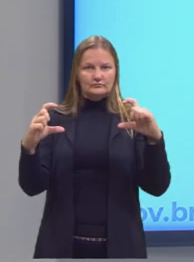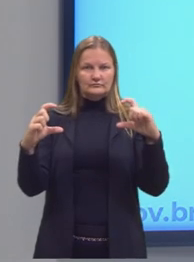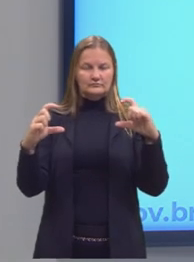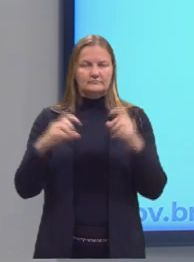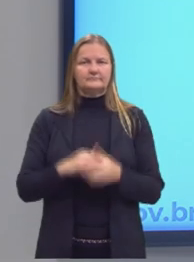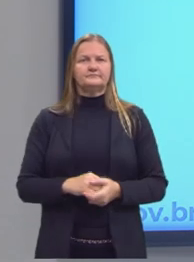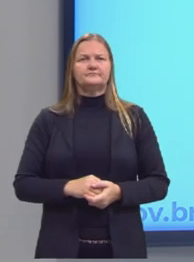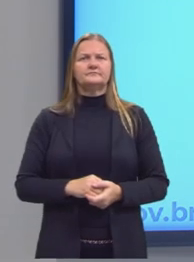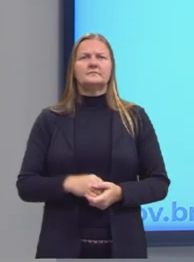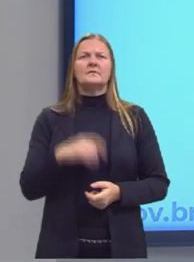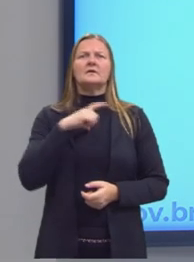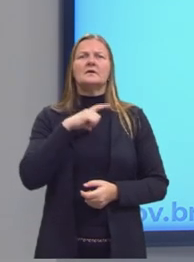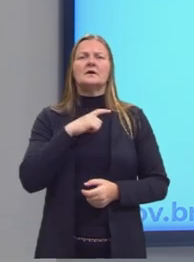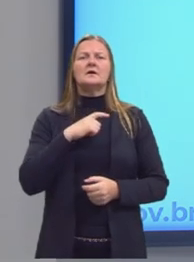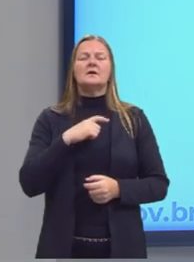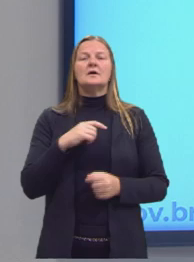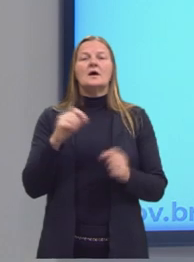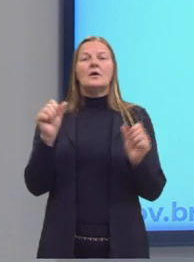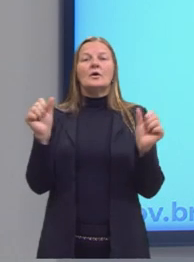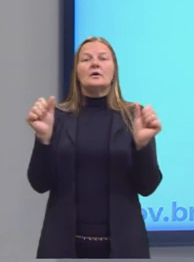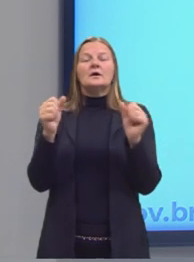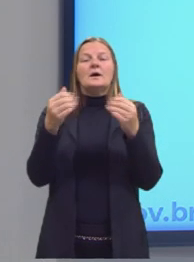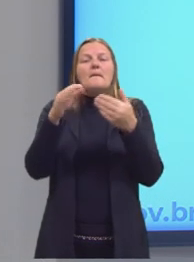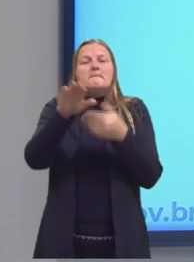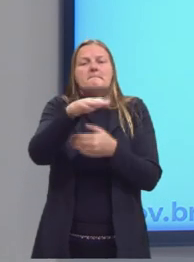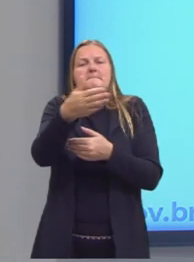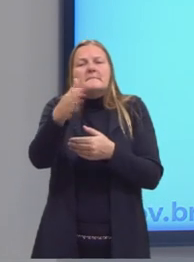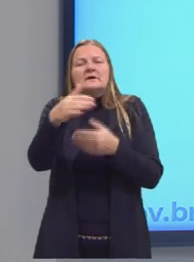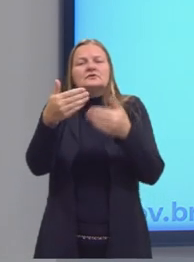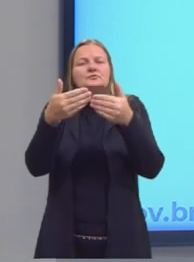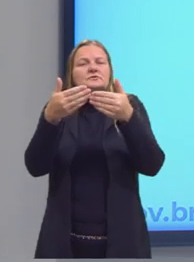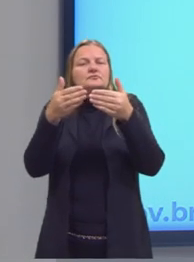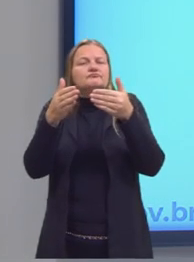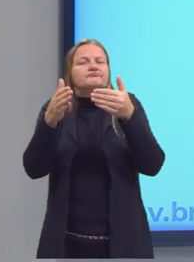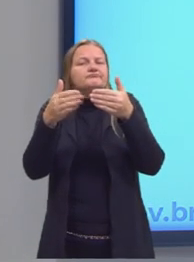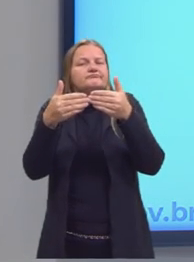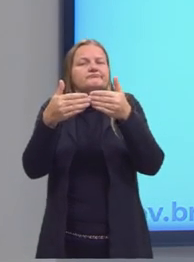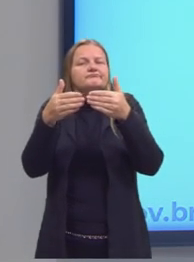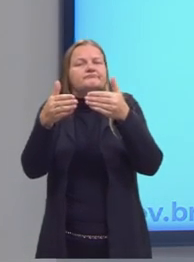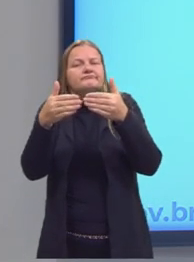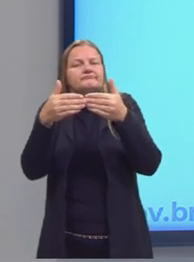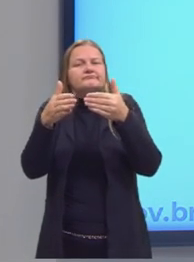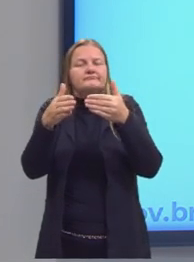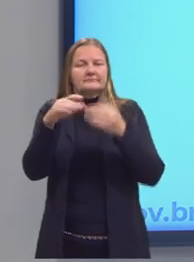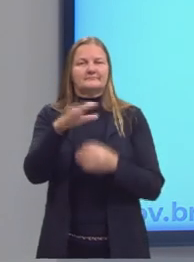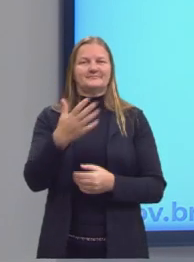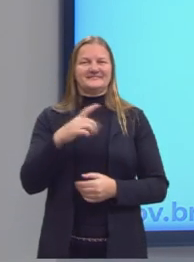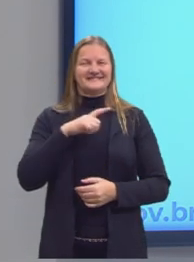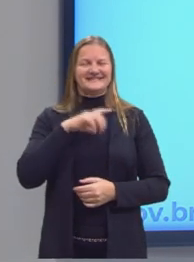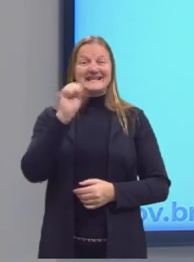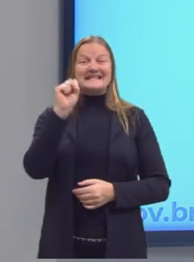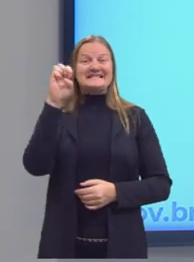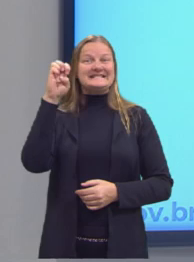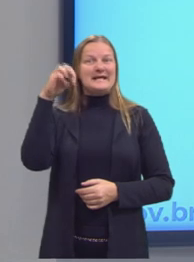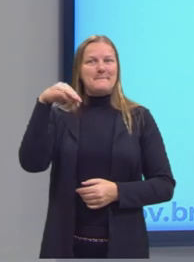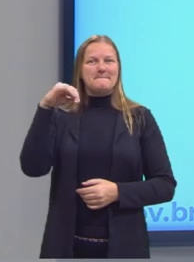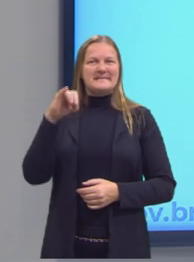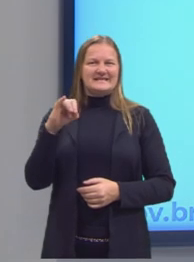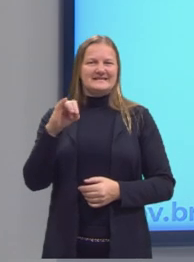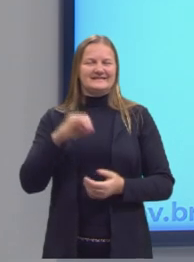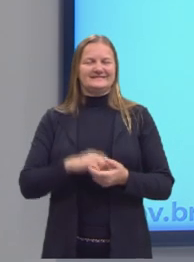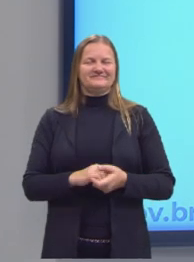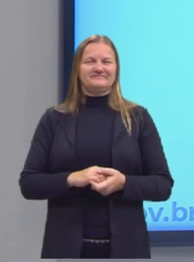Aí nós temos os intervalos semiabertos. Os semiabertos, eles são aquele intervalo